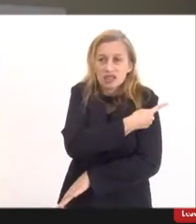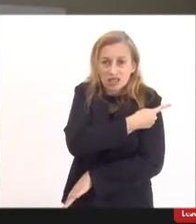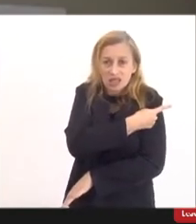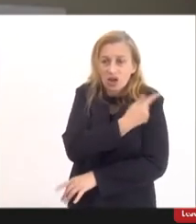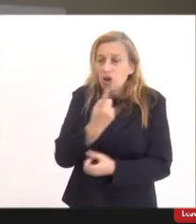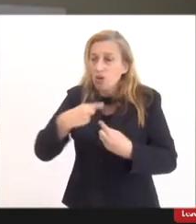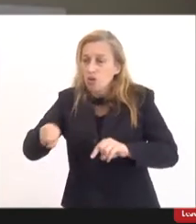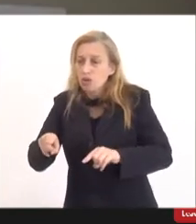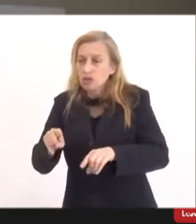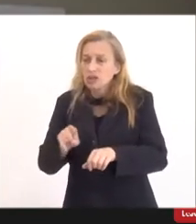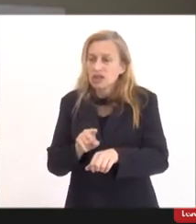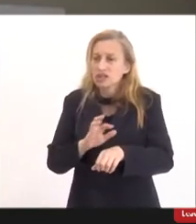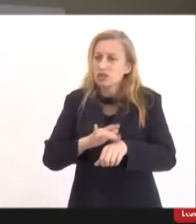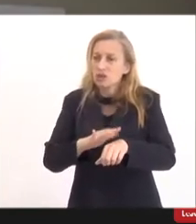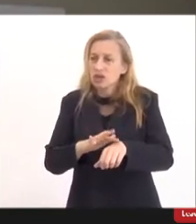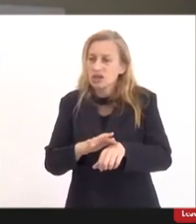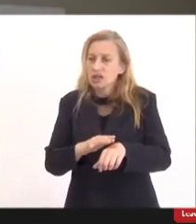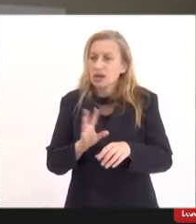incorporá-lo ao PNI.